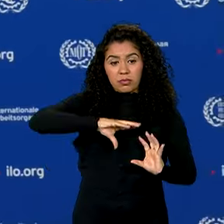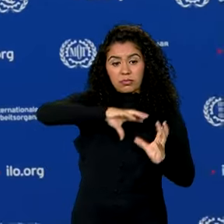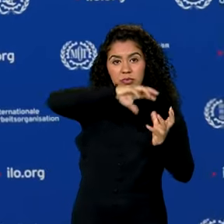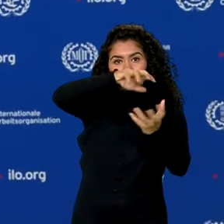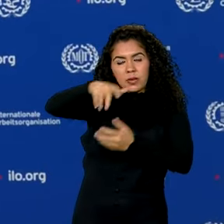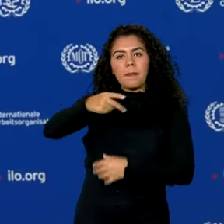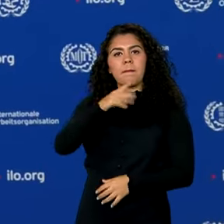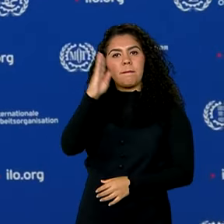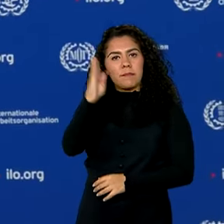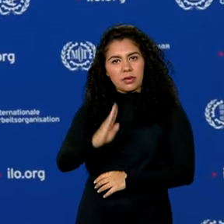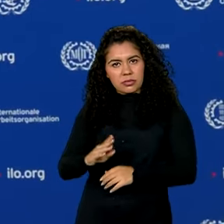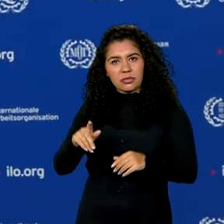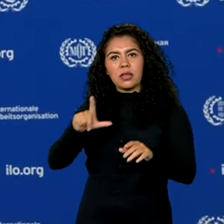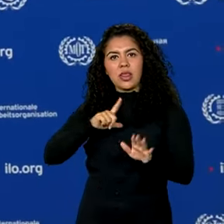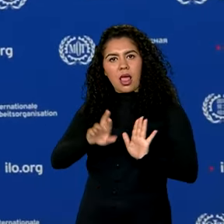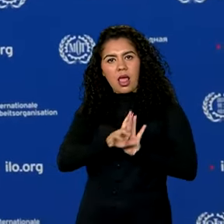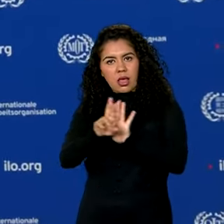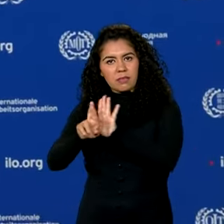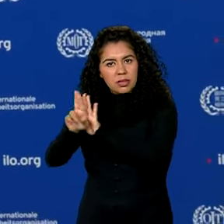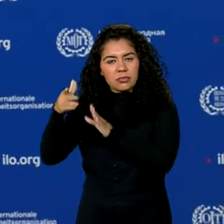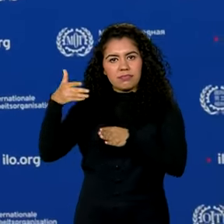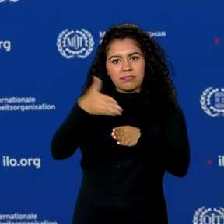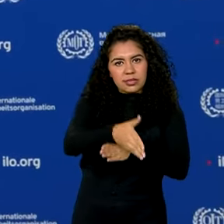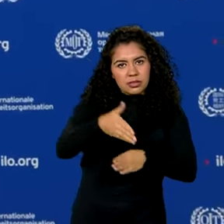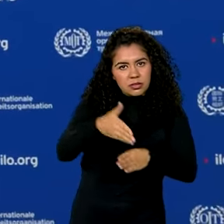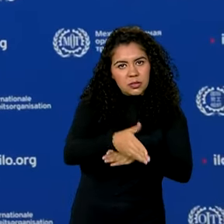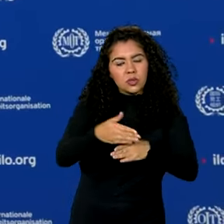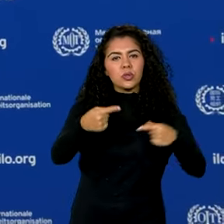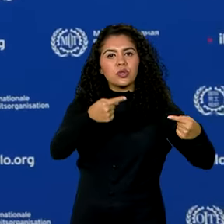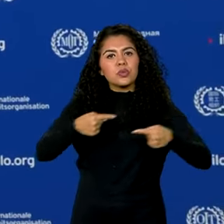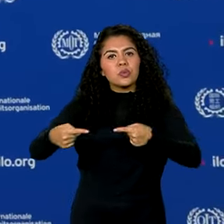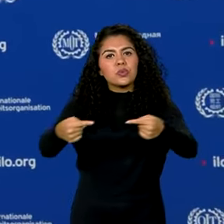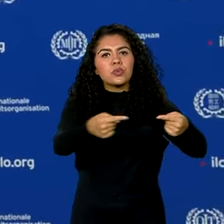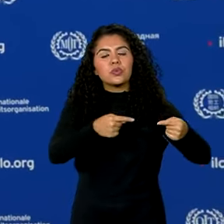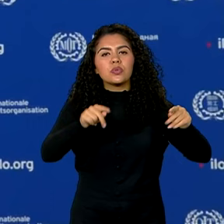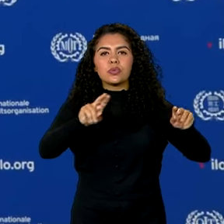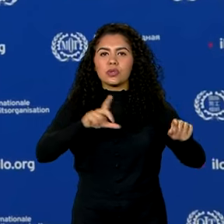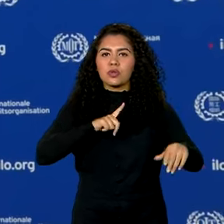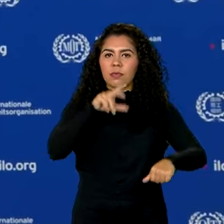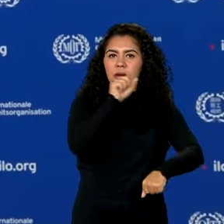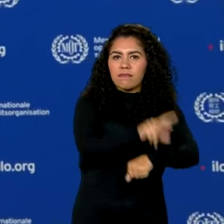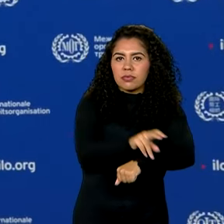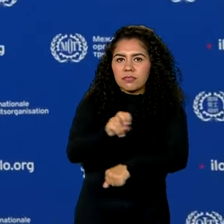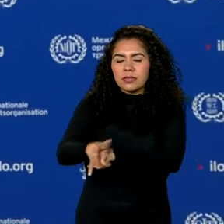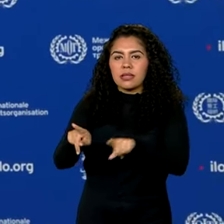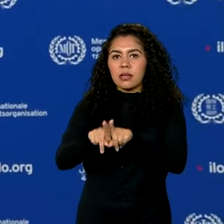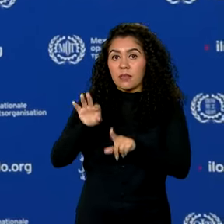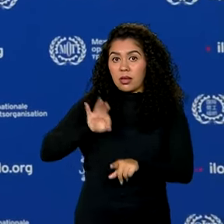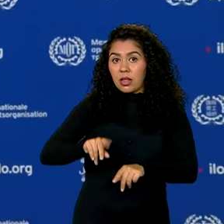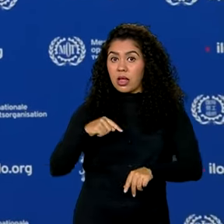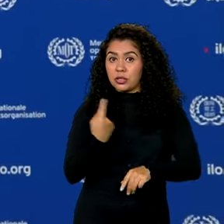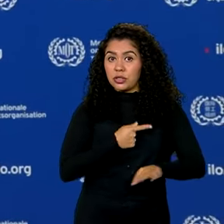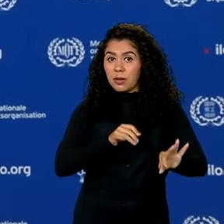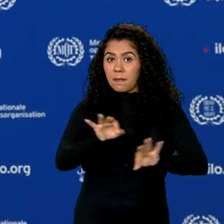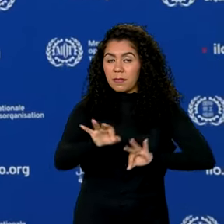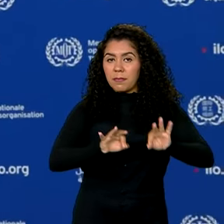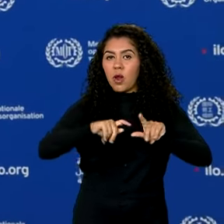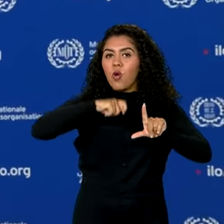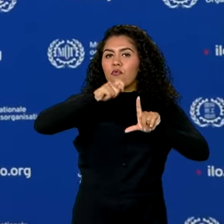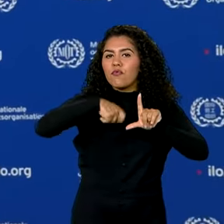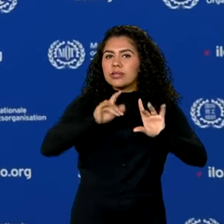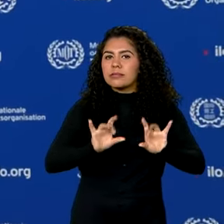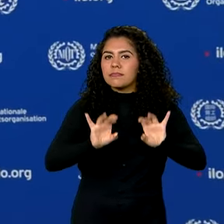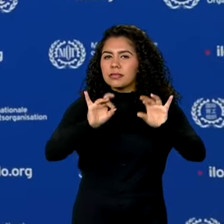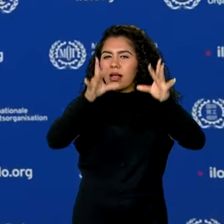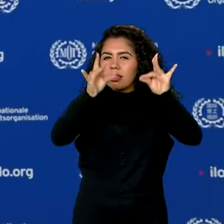ativamente, compartilhando as políticas públicas de geração de emprego e renda. E a gente preparou uma reportagem especial com